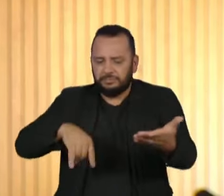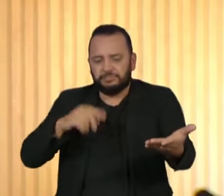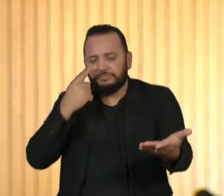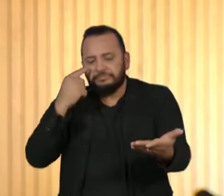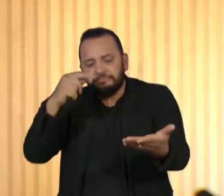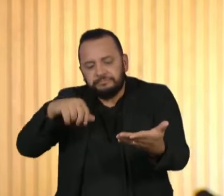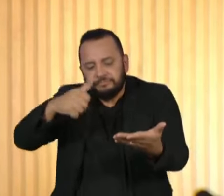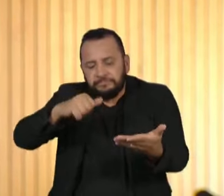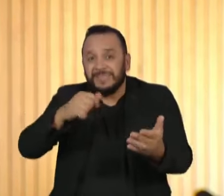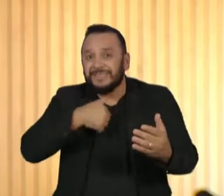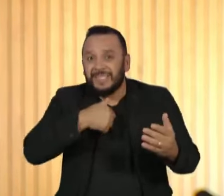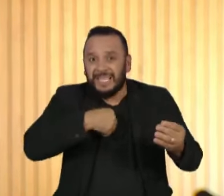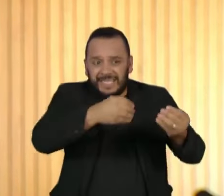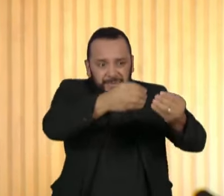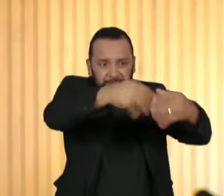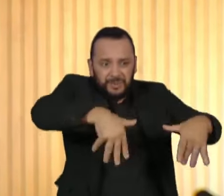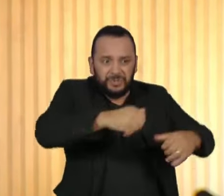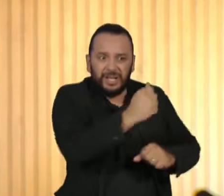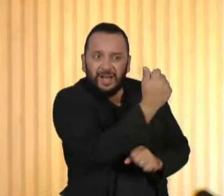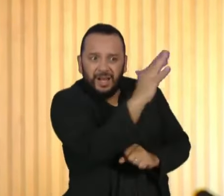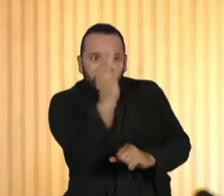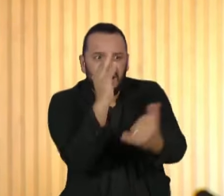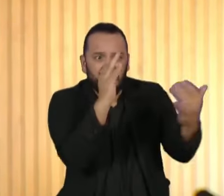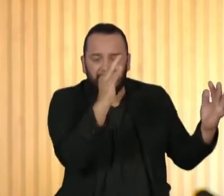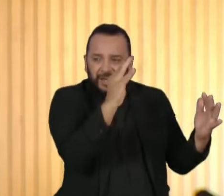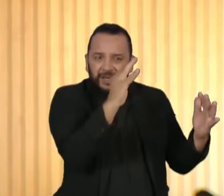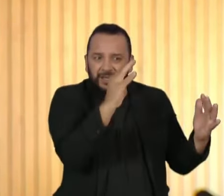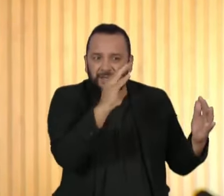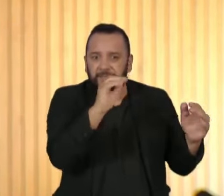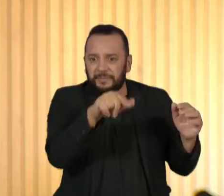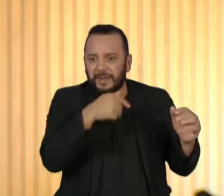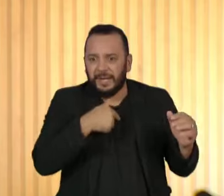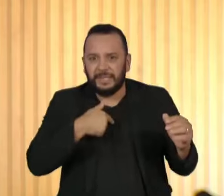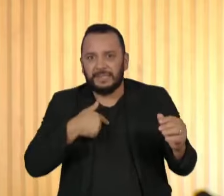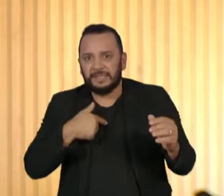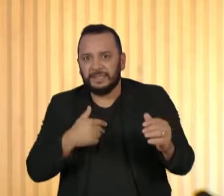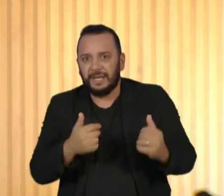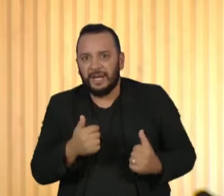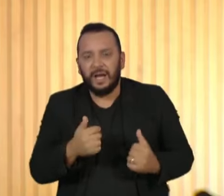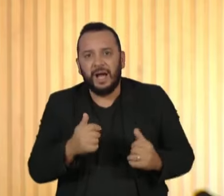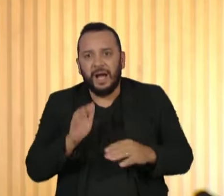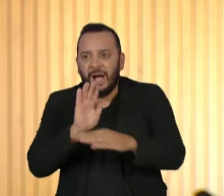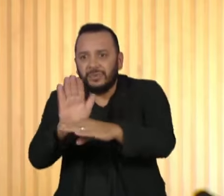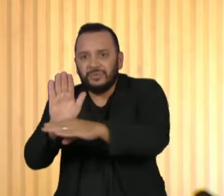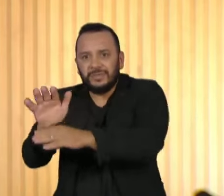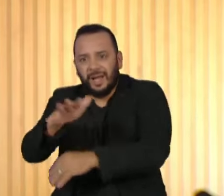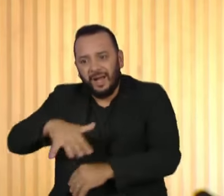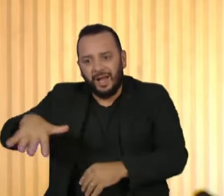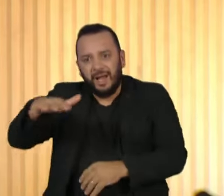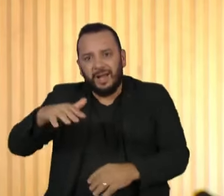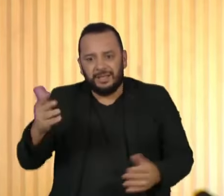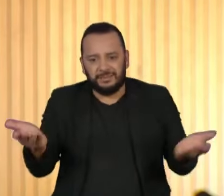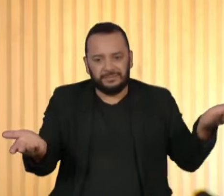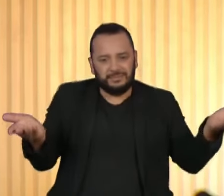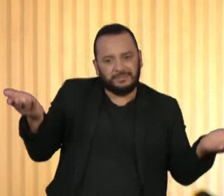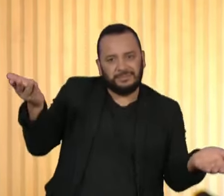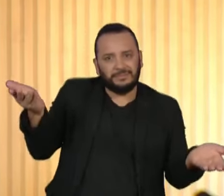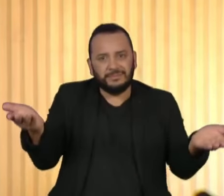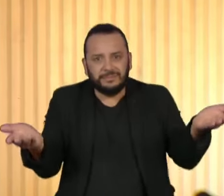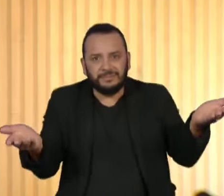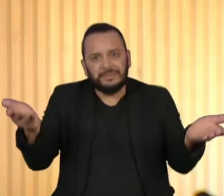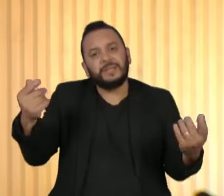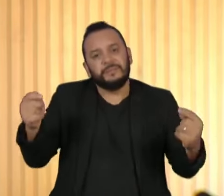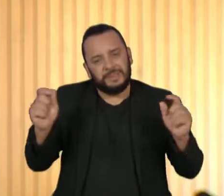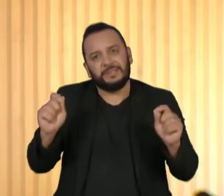sobre os impactos e das compensações em relação àquele impacto que tenha sobre aquela área de preservação. Então, é muito importante